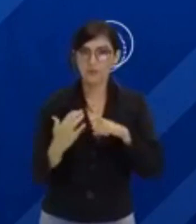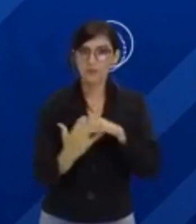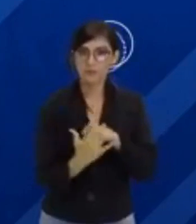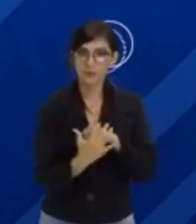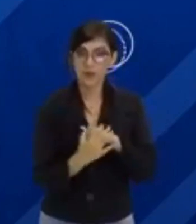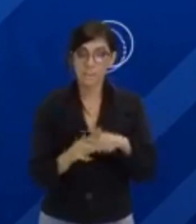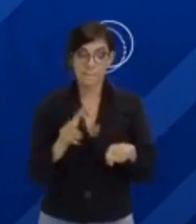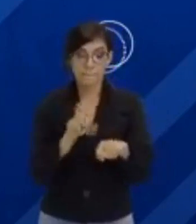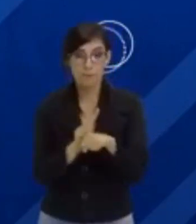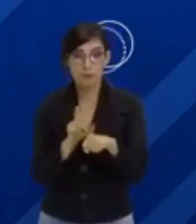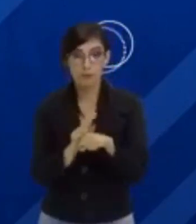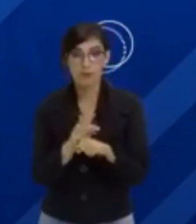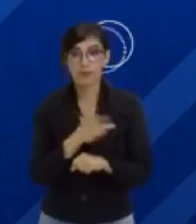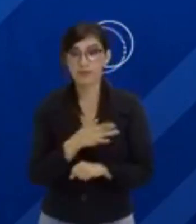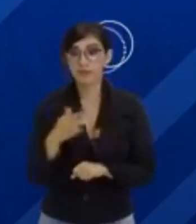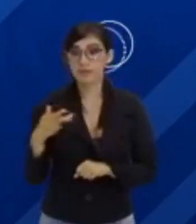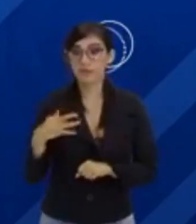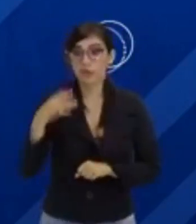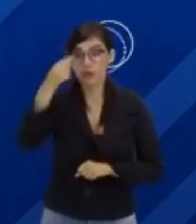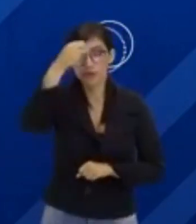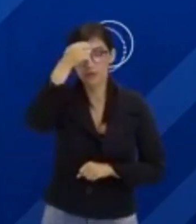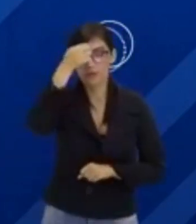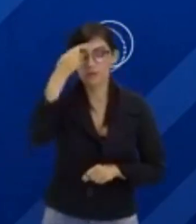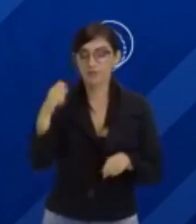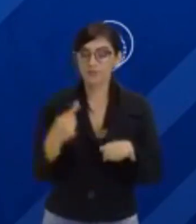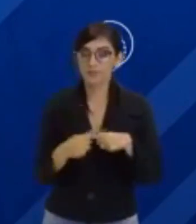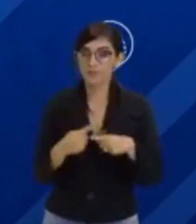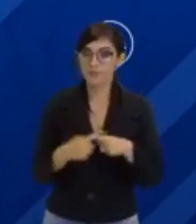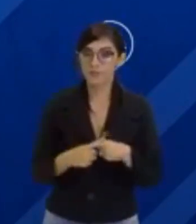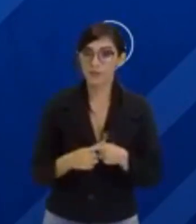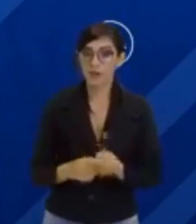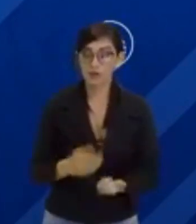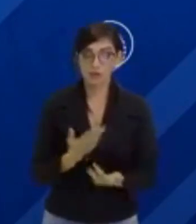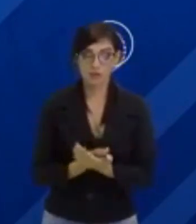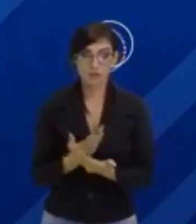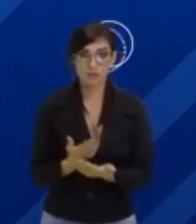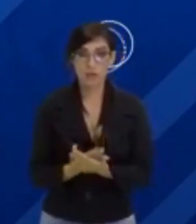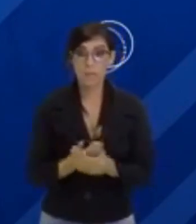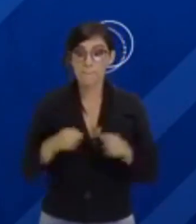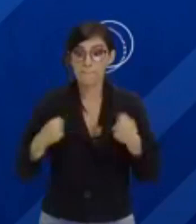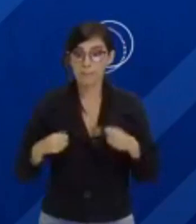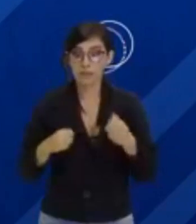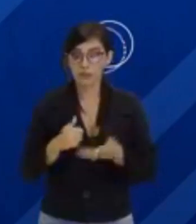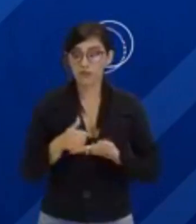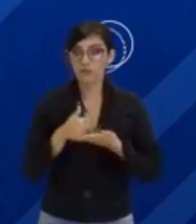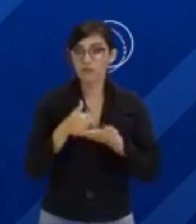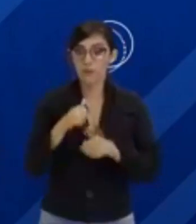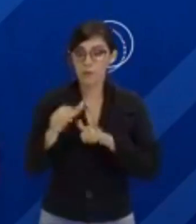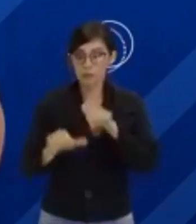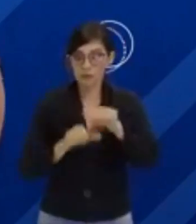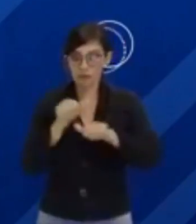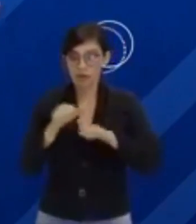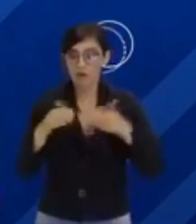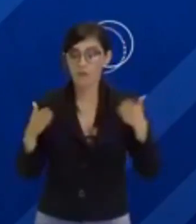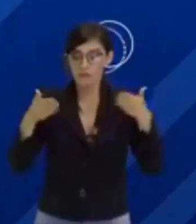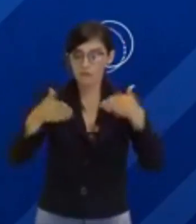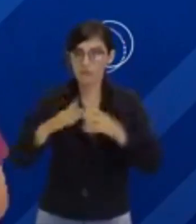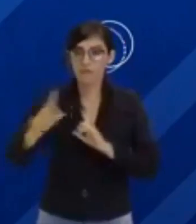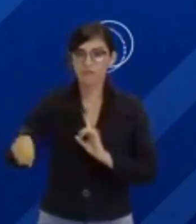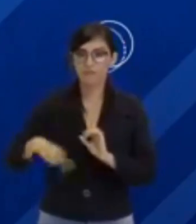Cuide da sua saúde mental também. Estudar pode ser uma boa maneira de mudar o seu foco para coisas